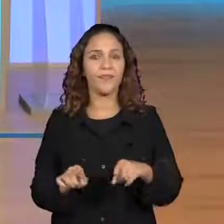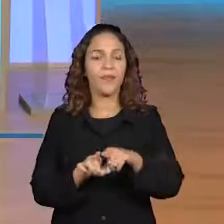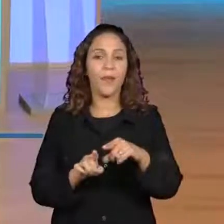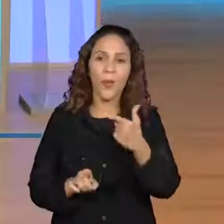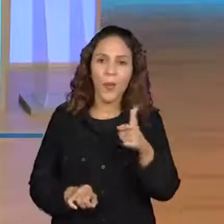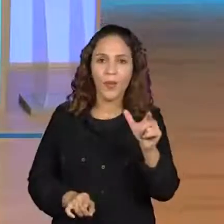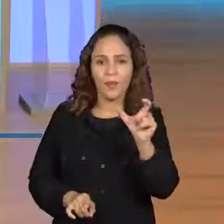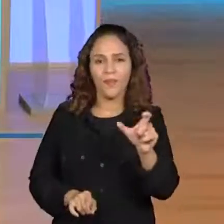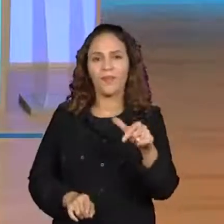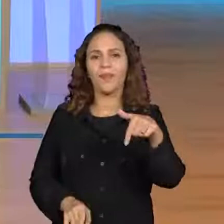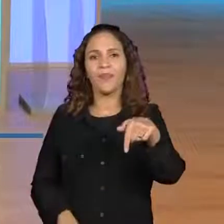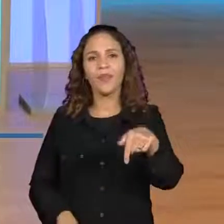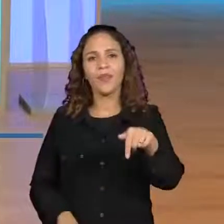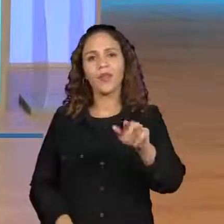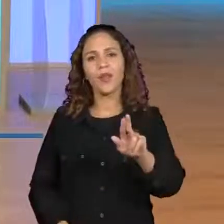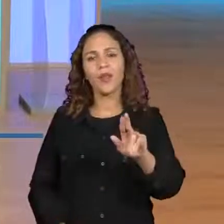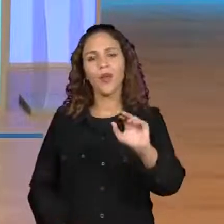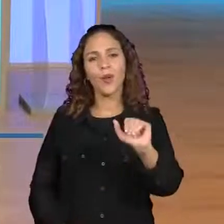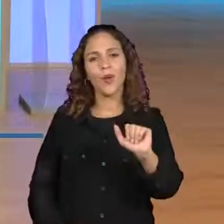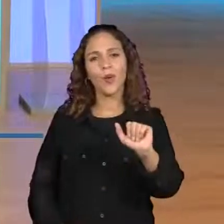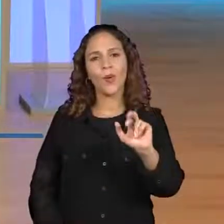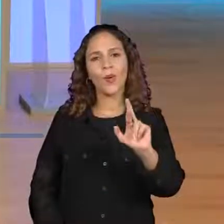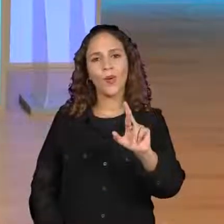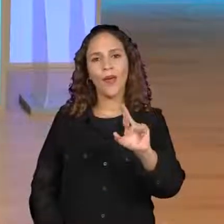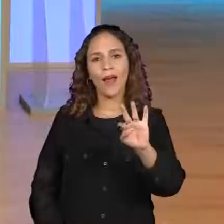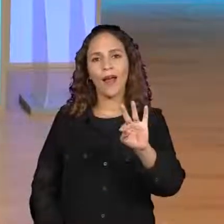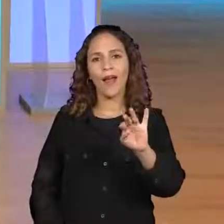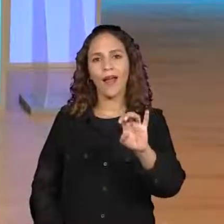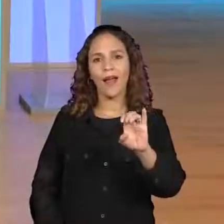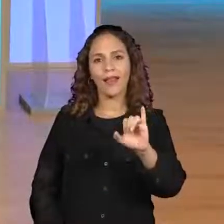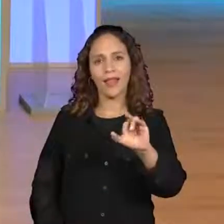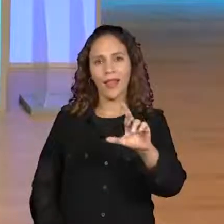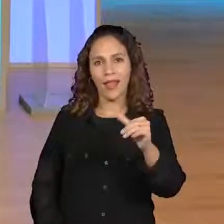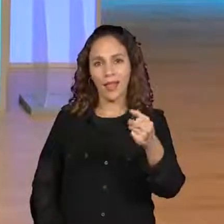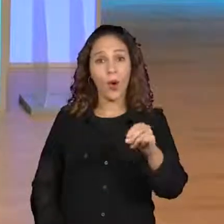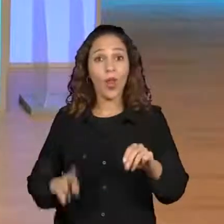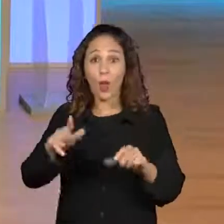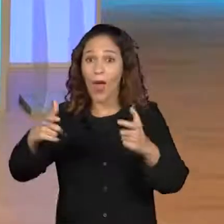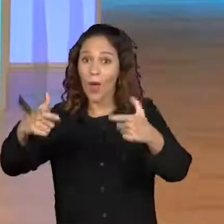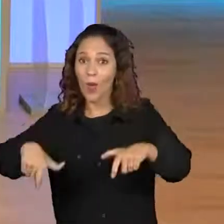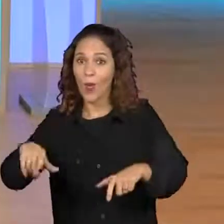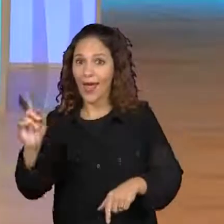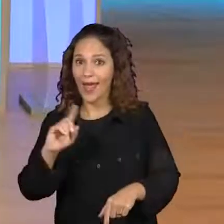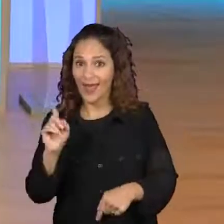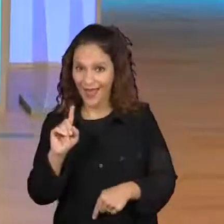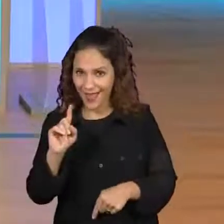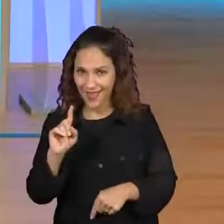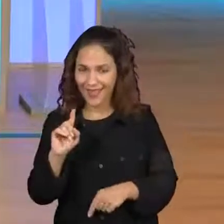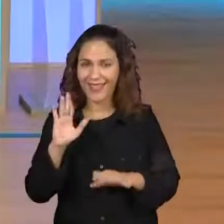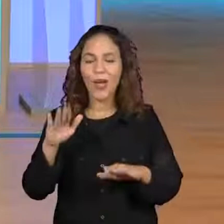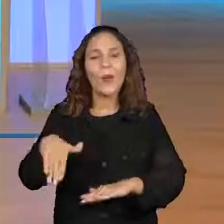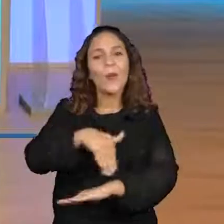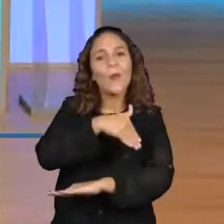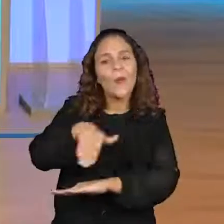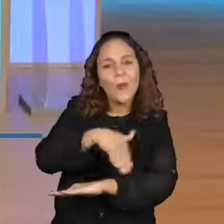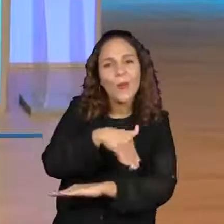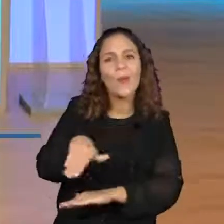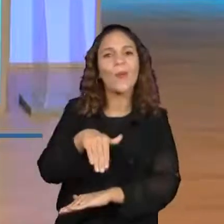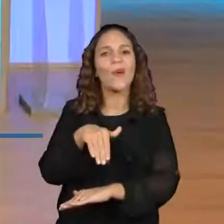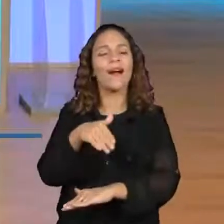palavrinhas? Sem ser aquela quadra da escola, não é, Pro? Sim, isso mesmo. Quando nós falamos de ruas ali,